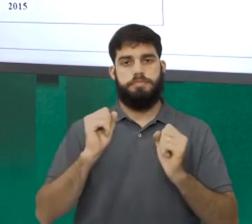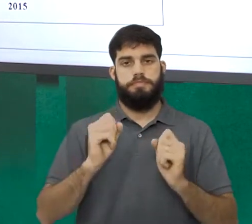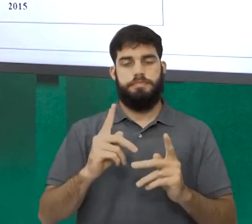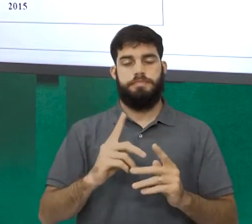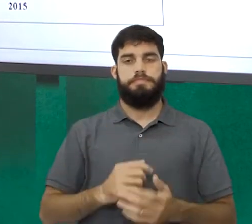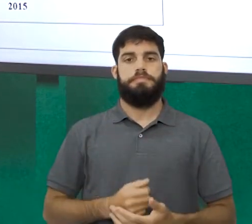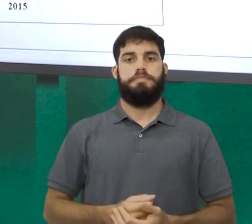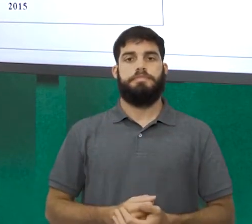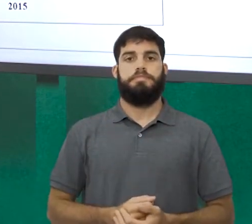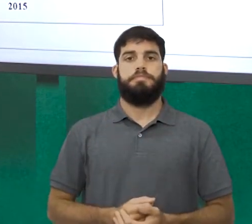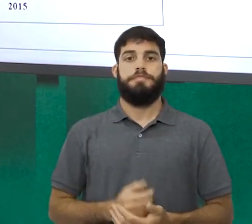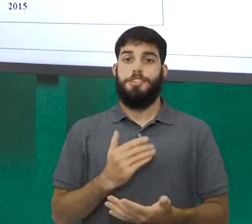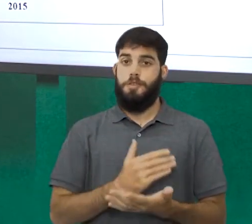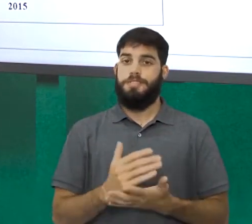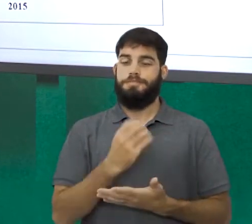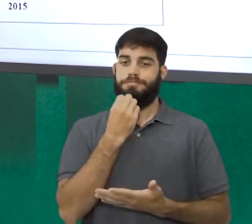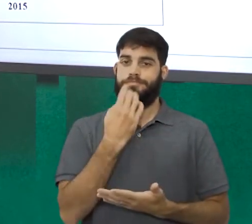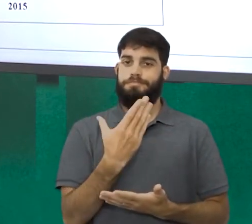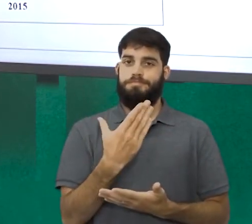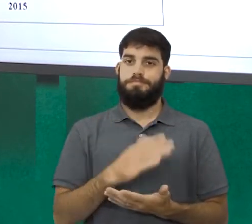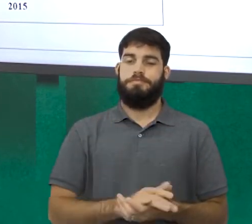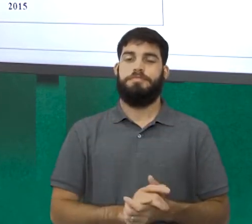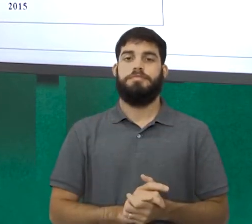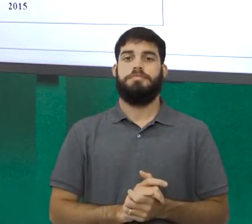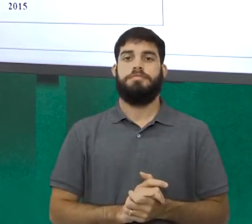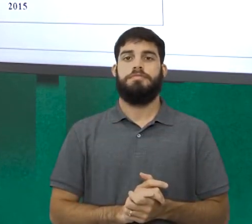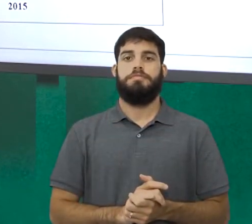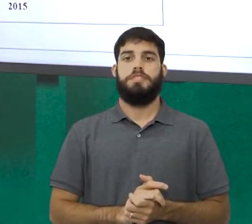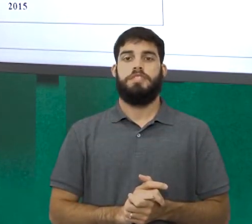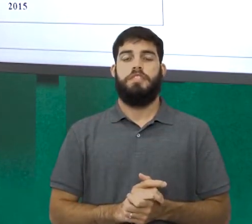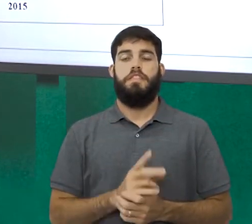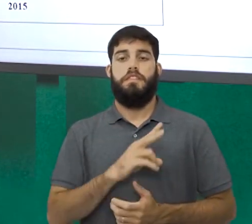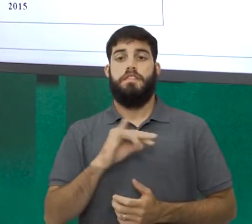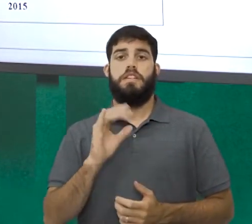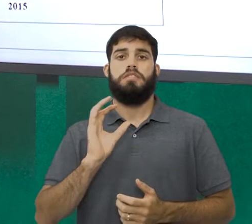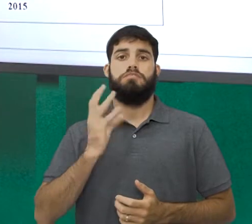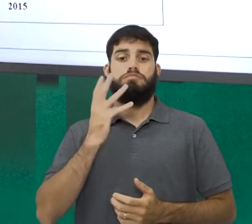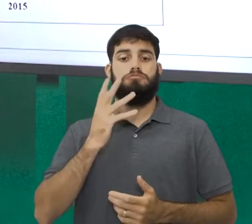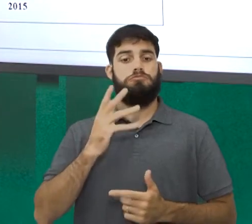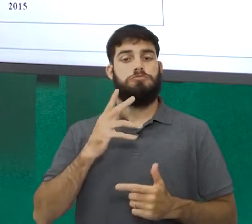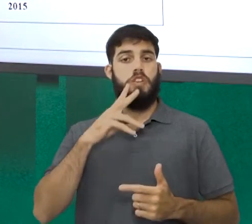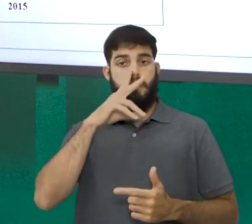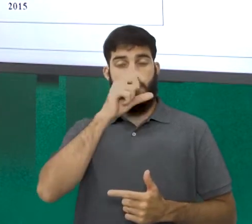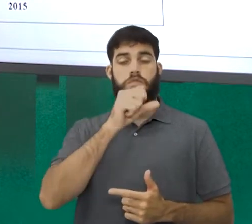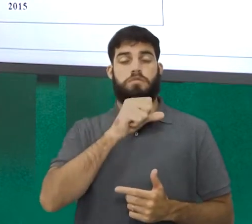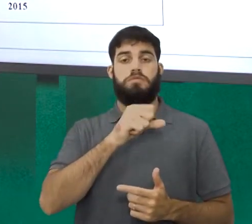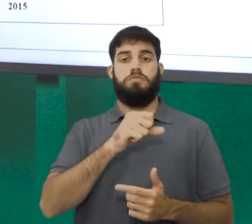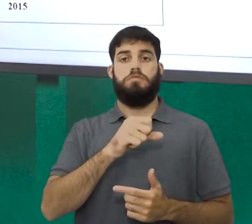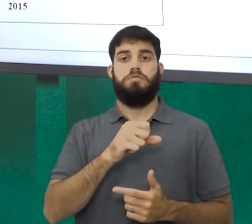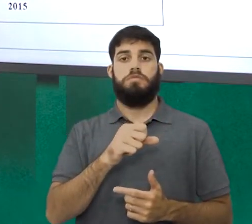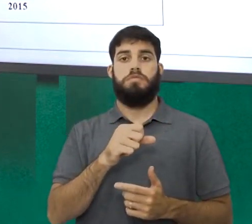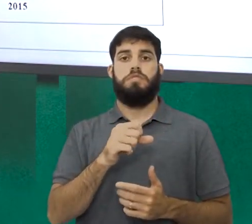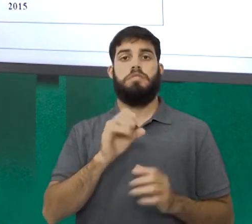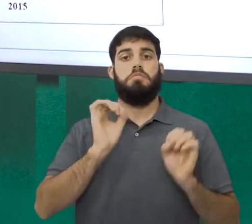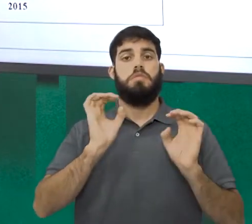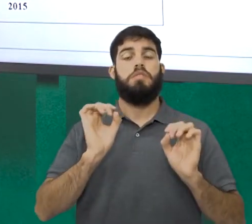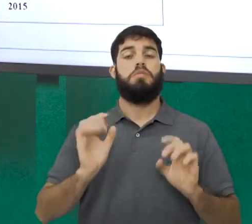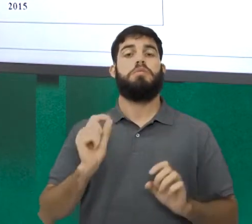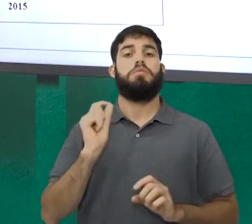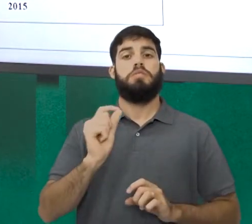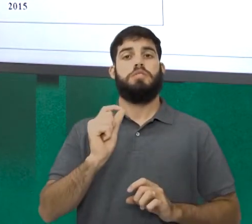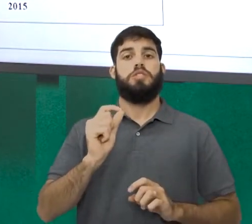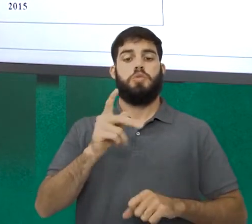para a cidade. Começamos bem, não? E isso vai acontecer de maneira muito intensa, especialmente nos países